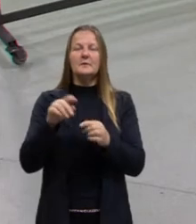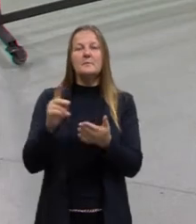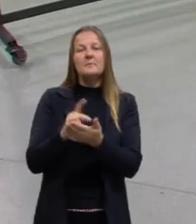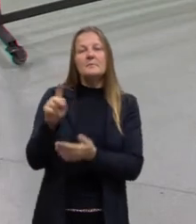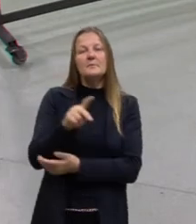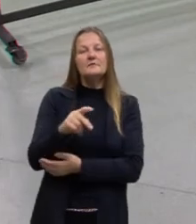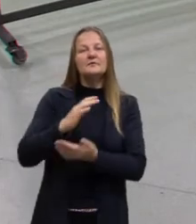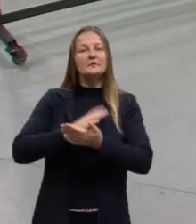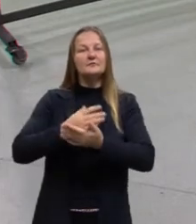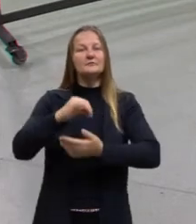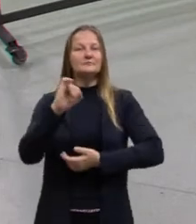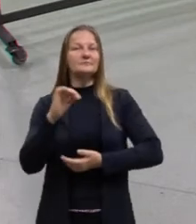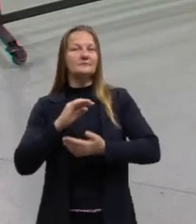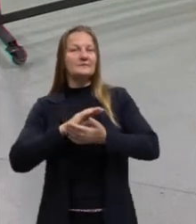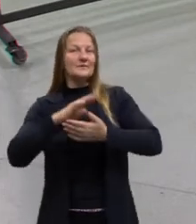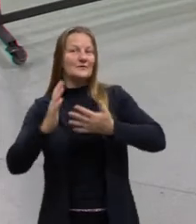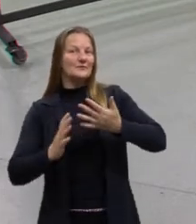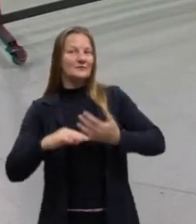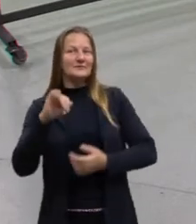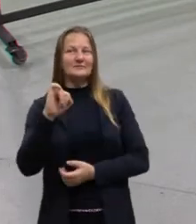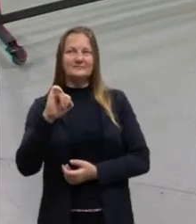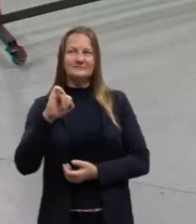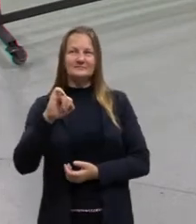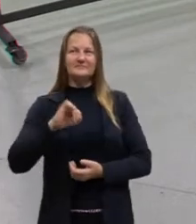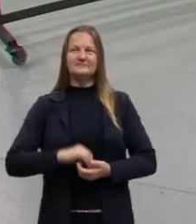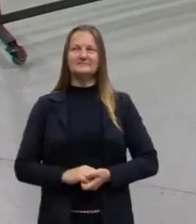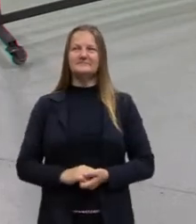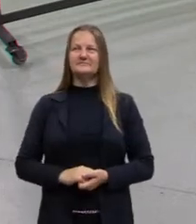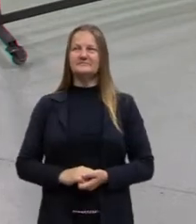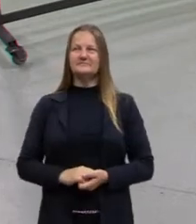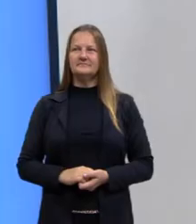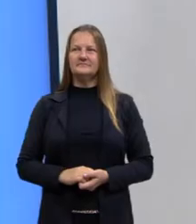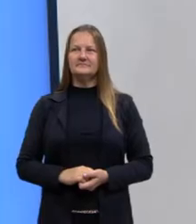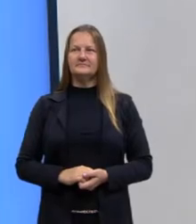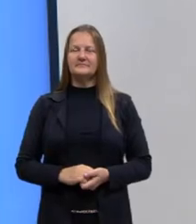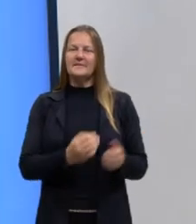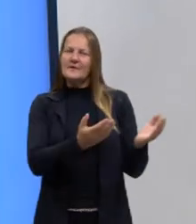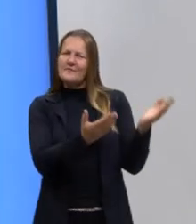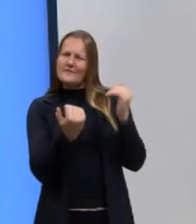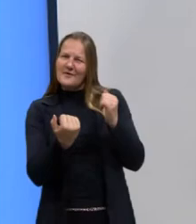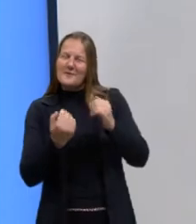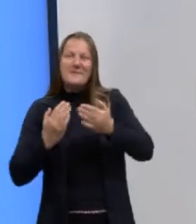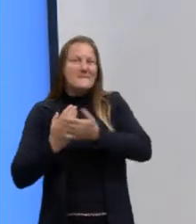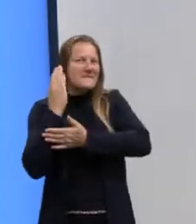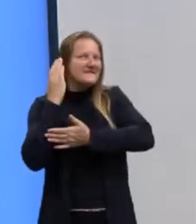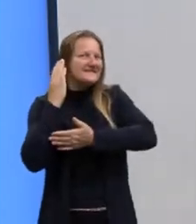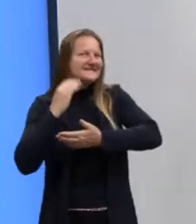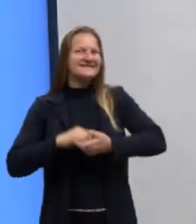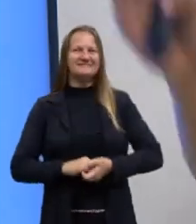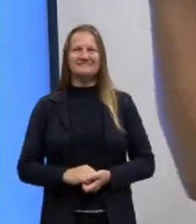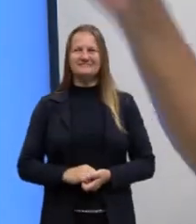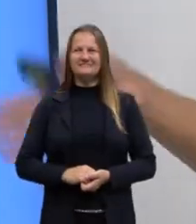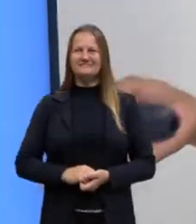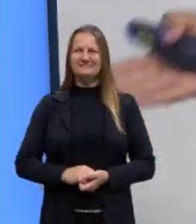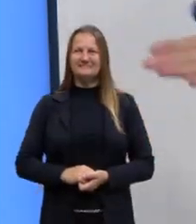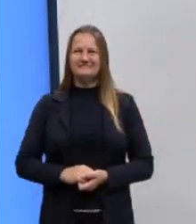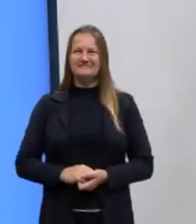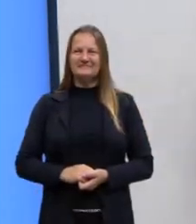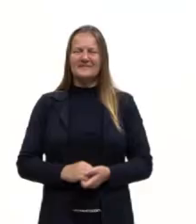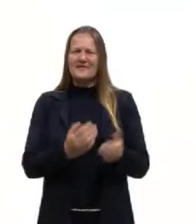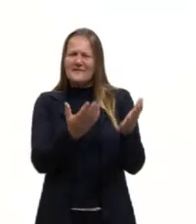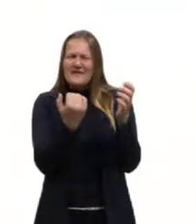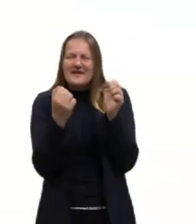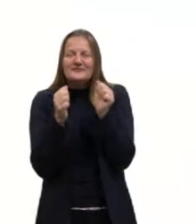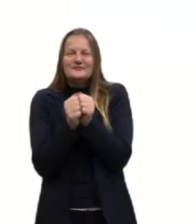professora intérprete de Libras, professora Lucimeia. Então, bora passar, pessoal? Vem comigo para a aula de